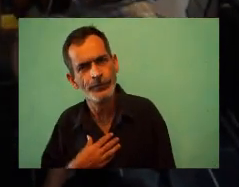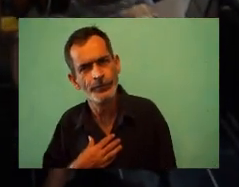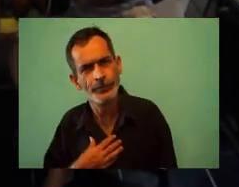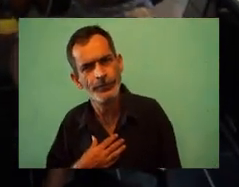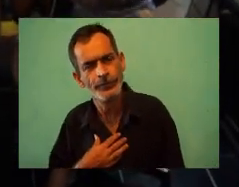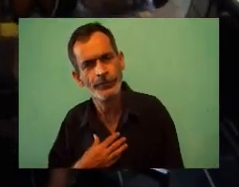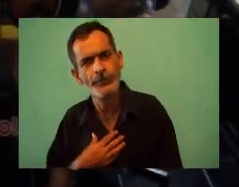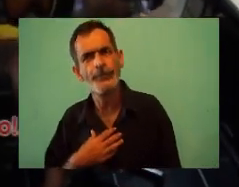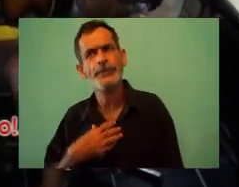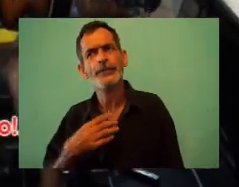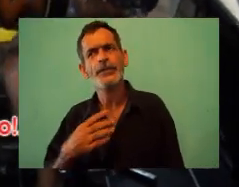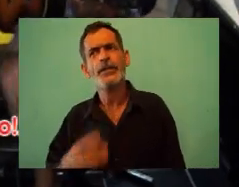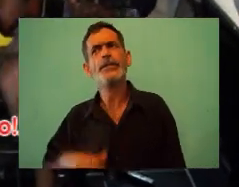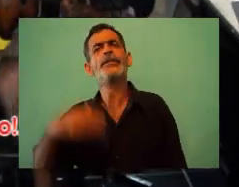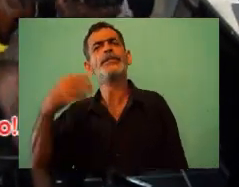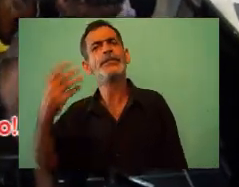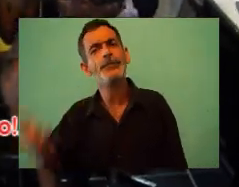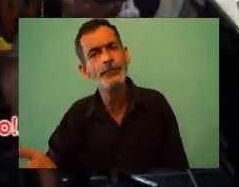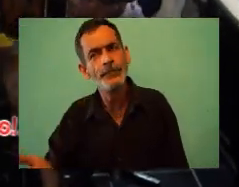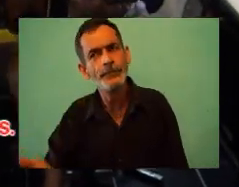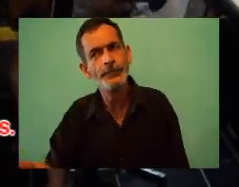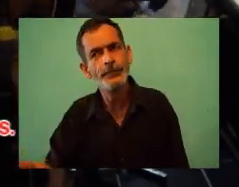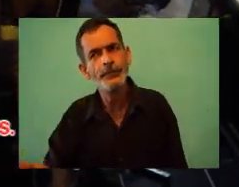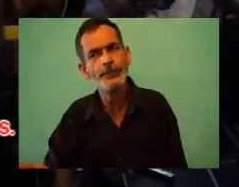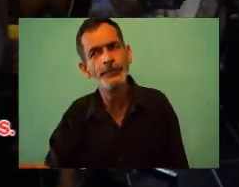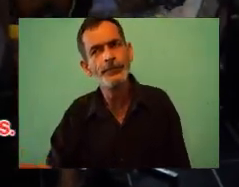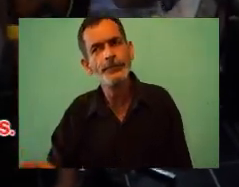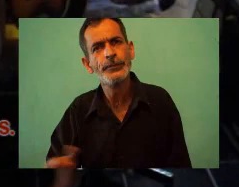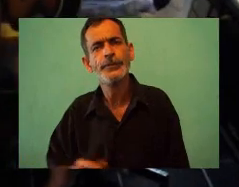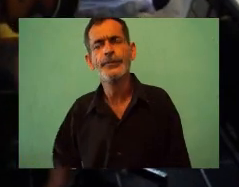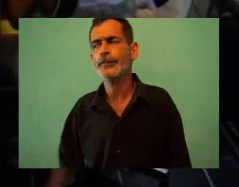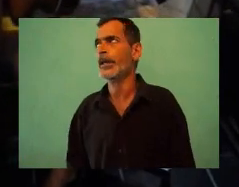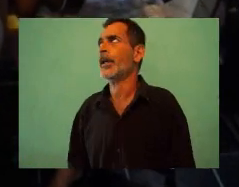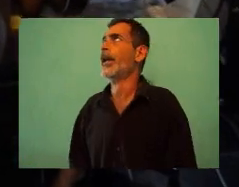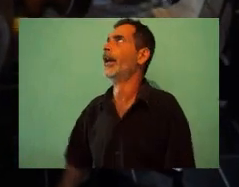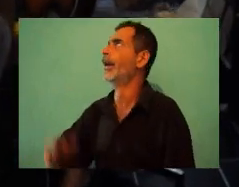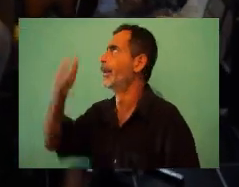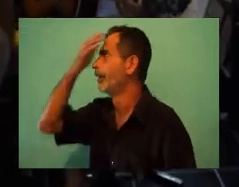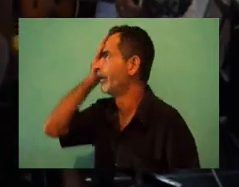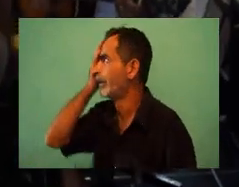Eu, eu de novo, outra vez